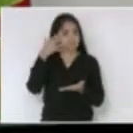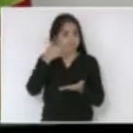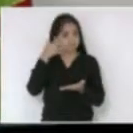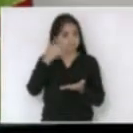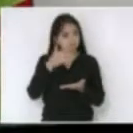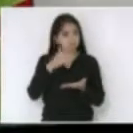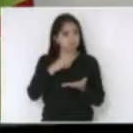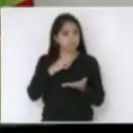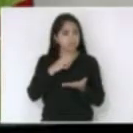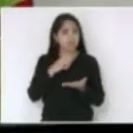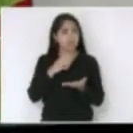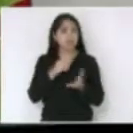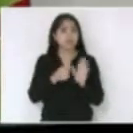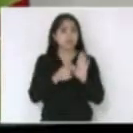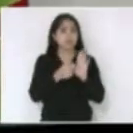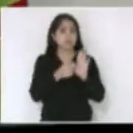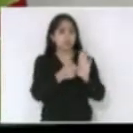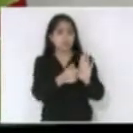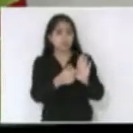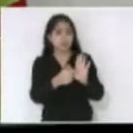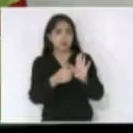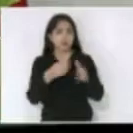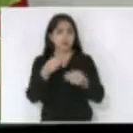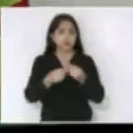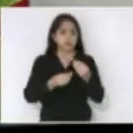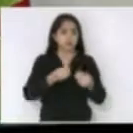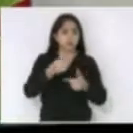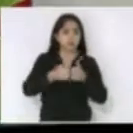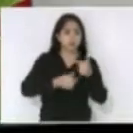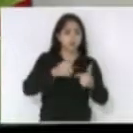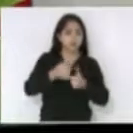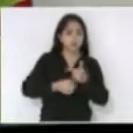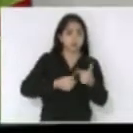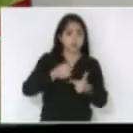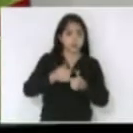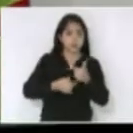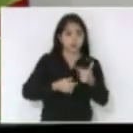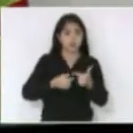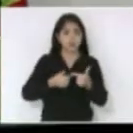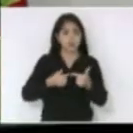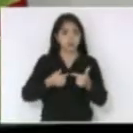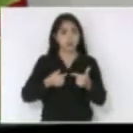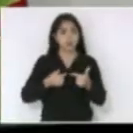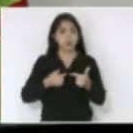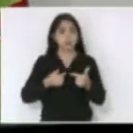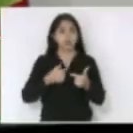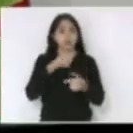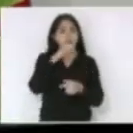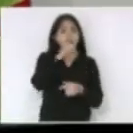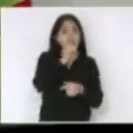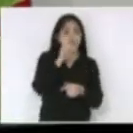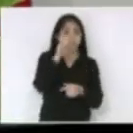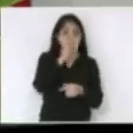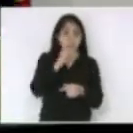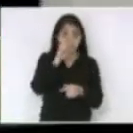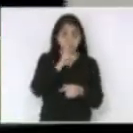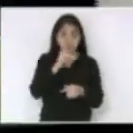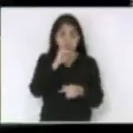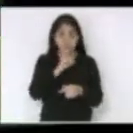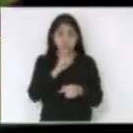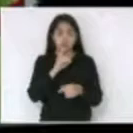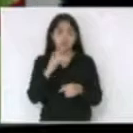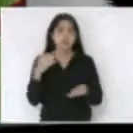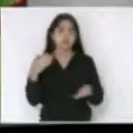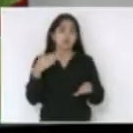prestação de contas do nosso trabalho deste final de semana onde